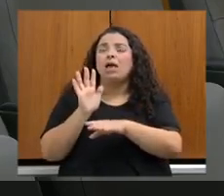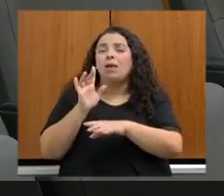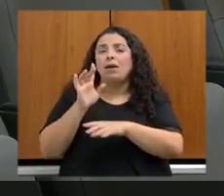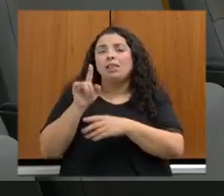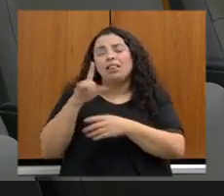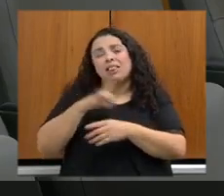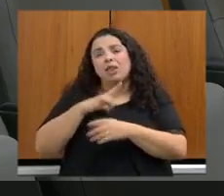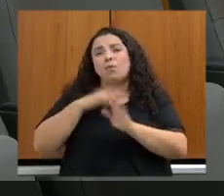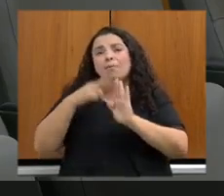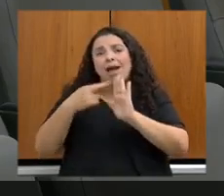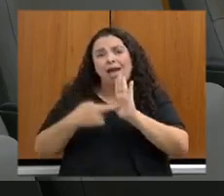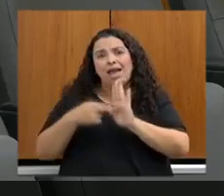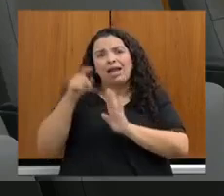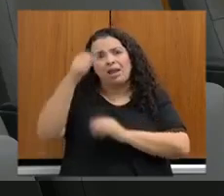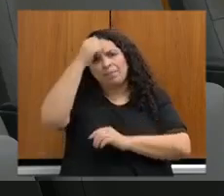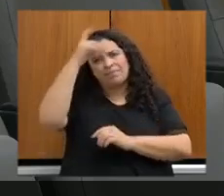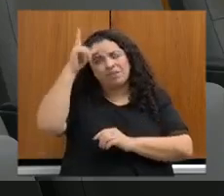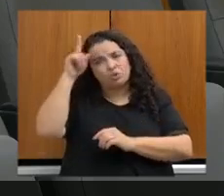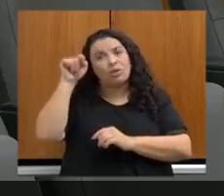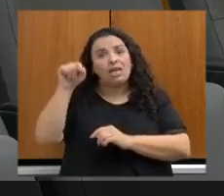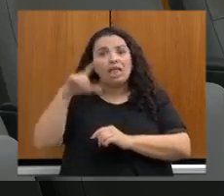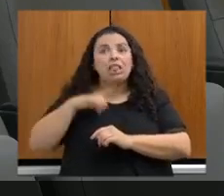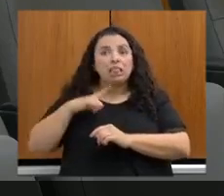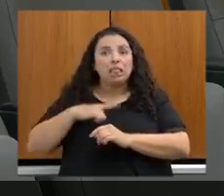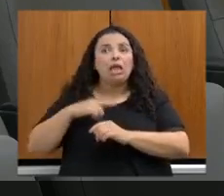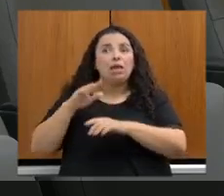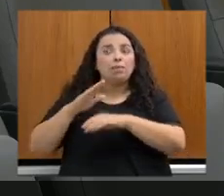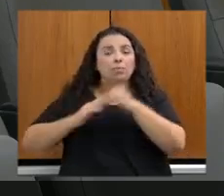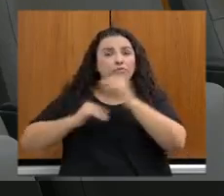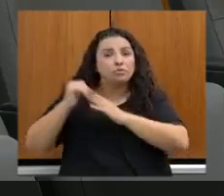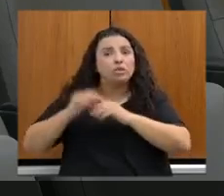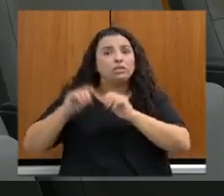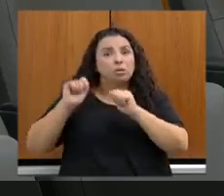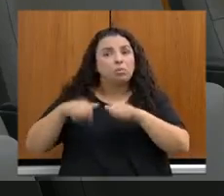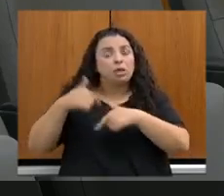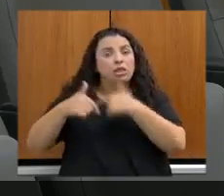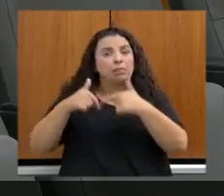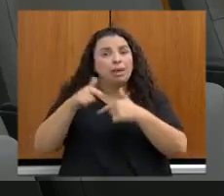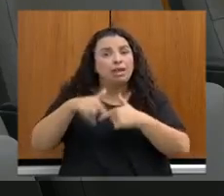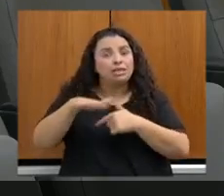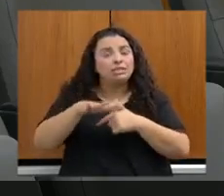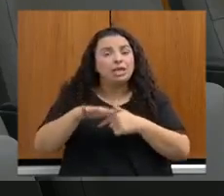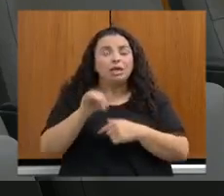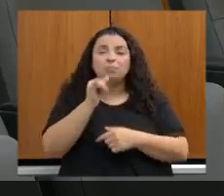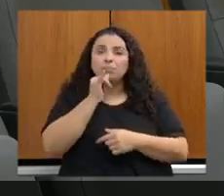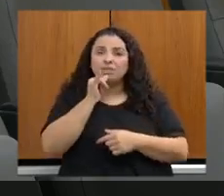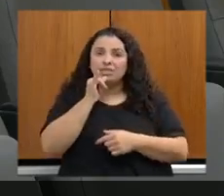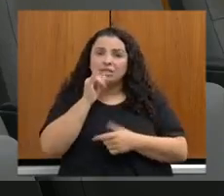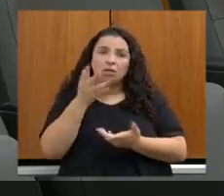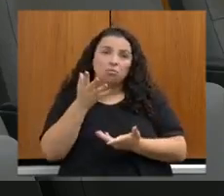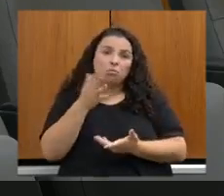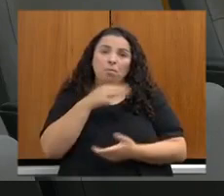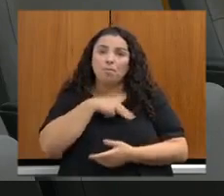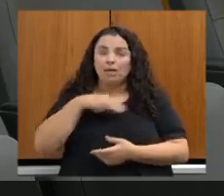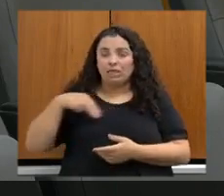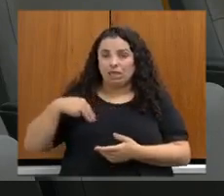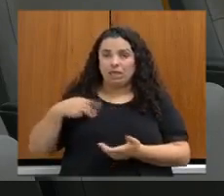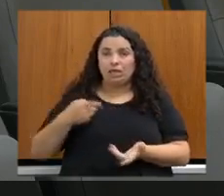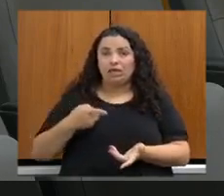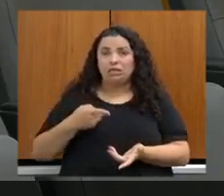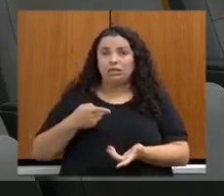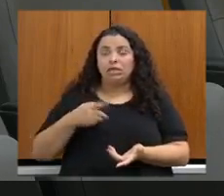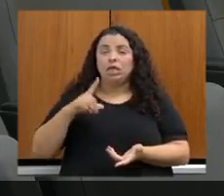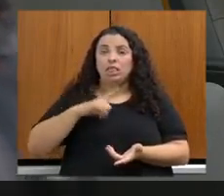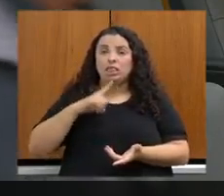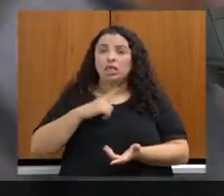têm profissionais que podem trabalhar e atuar nessa área? Falo, por exemplo, o caso de Mariana, específico, que está 100%